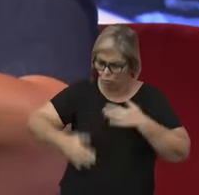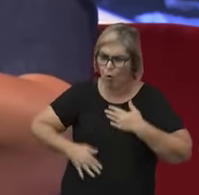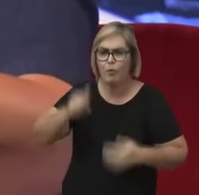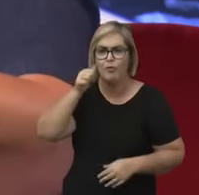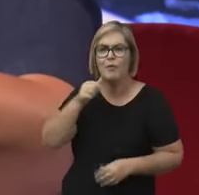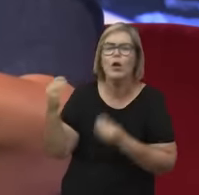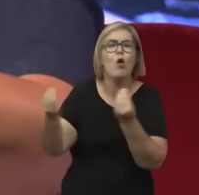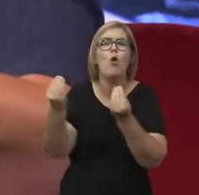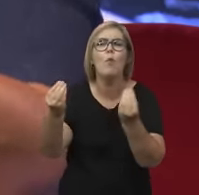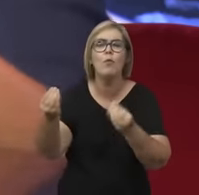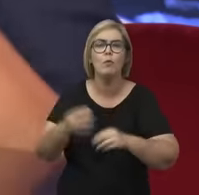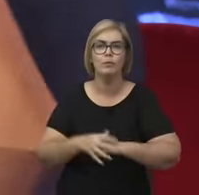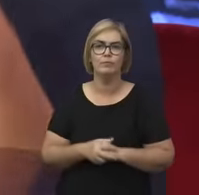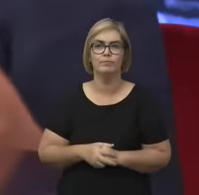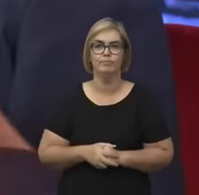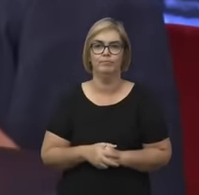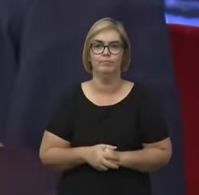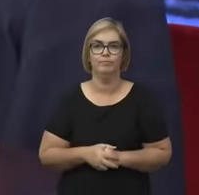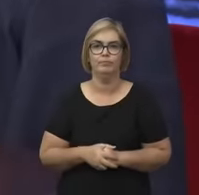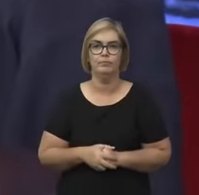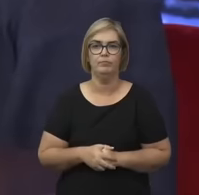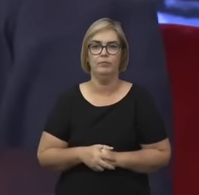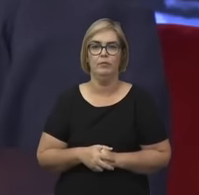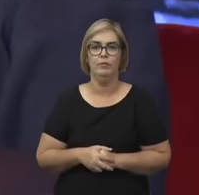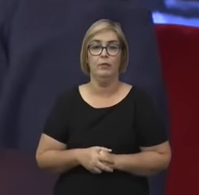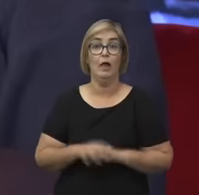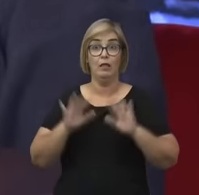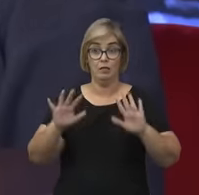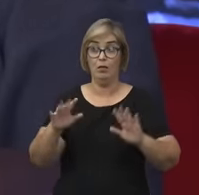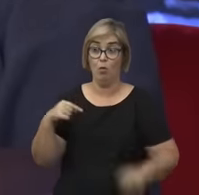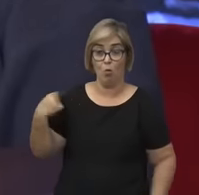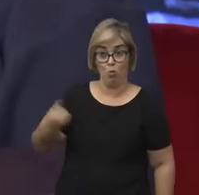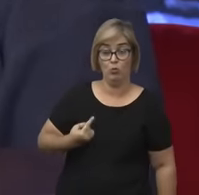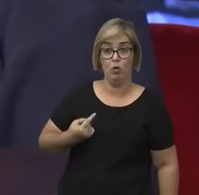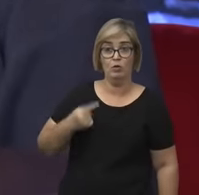Bom, quando a gente pensa na querelle des femmes, a gente